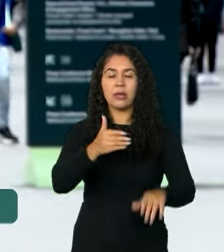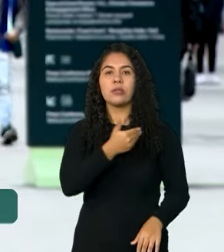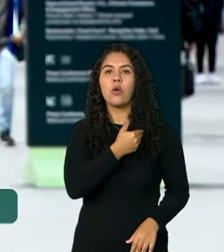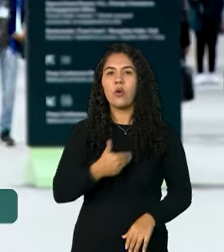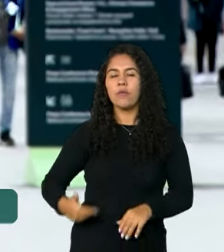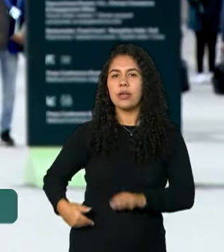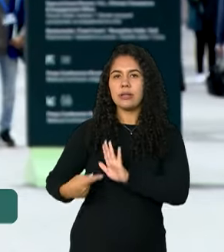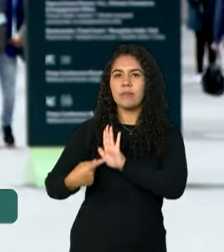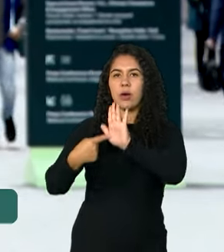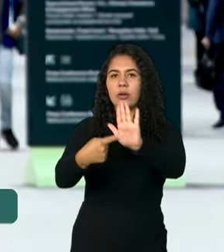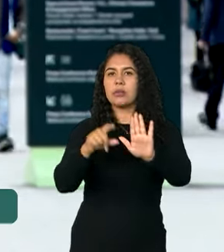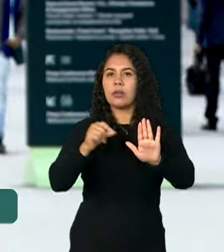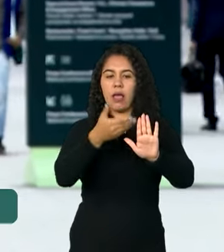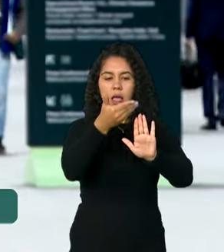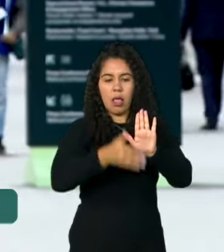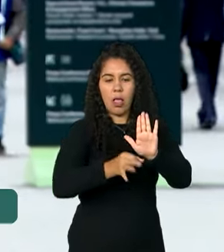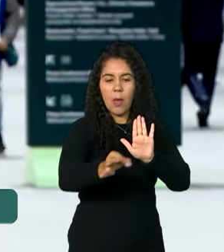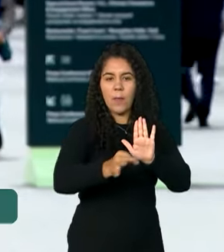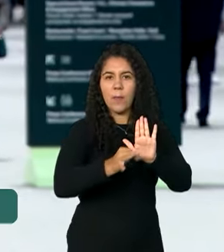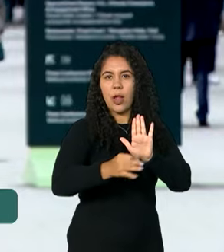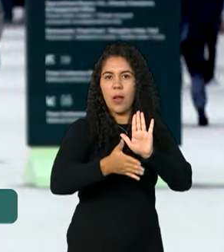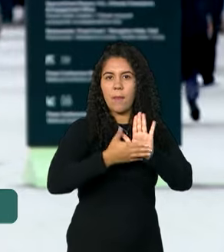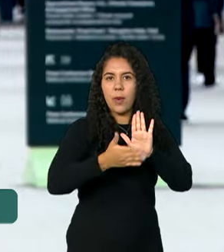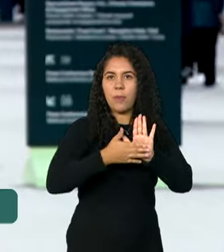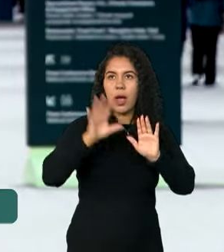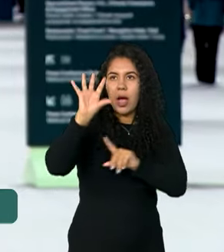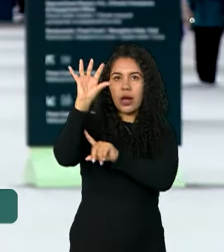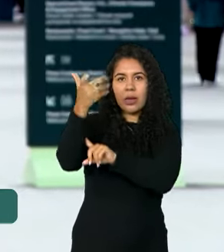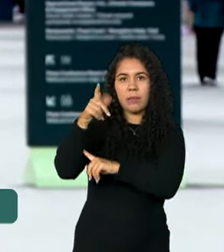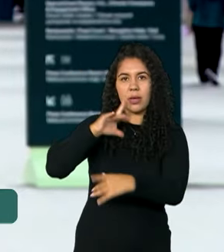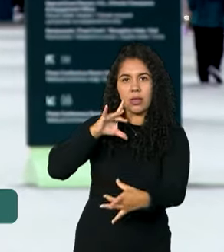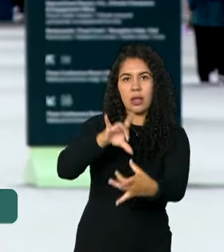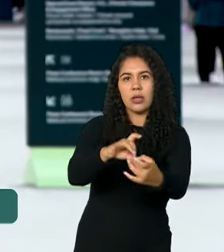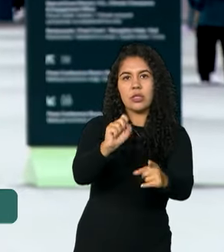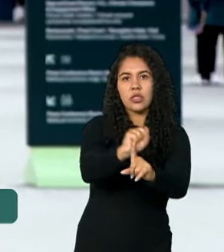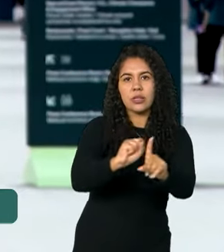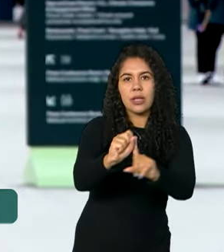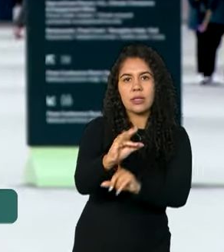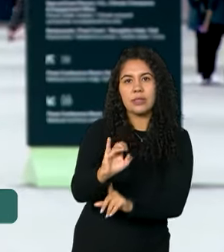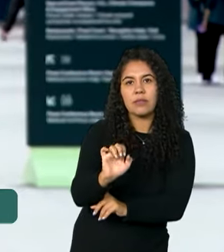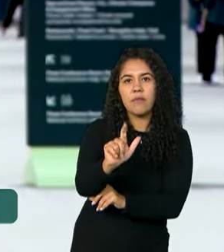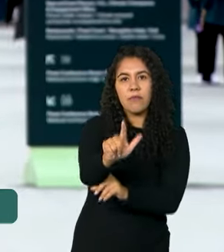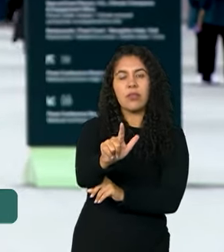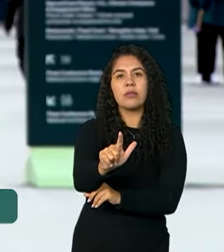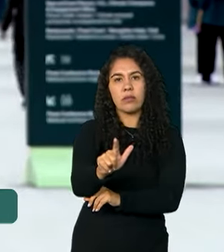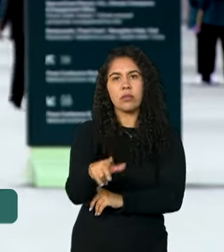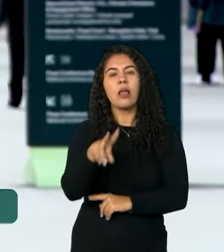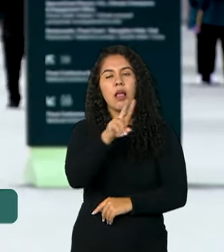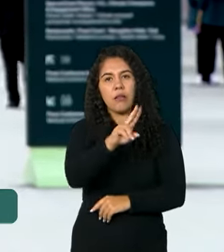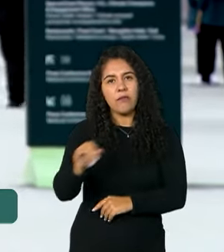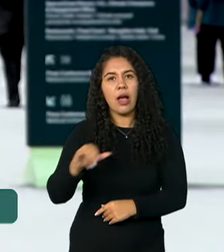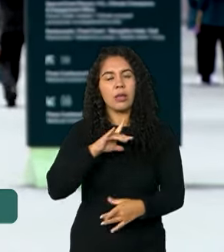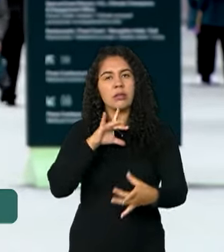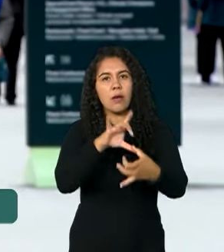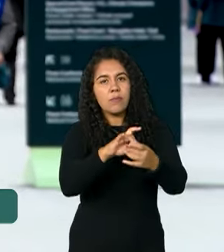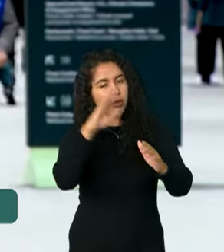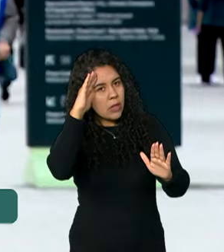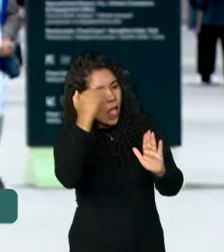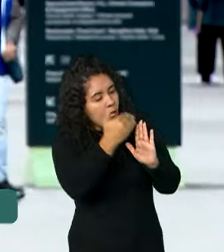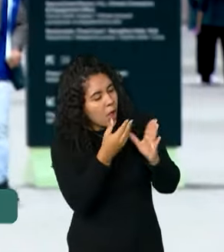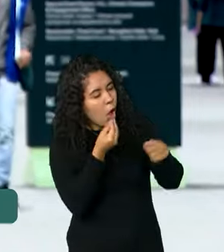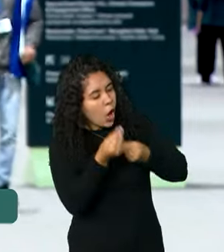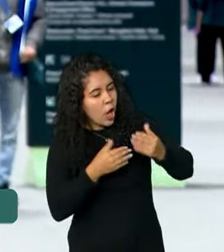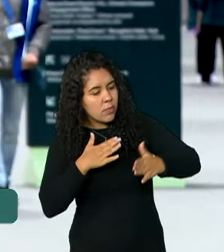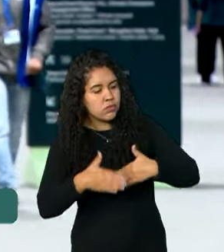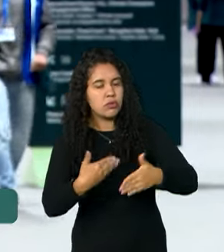Clima, que está sendo elaborado em parceria com a sociedade civil, vai servir como guia da política climática brasileira